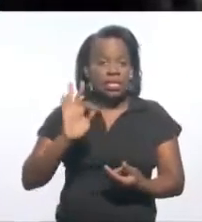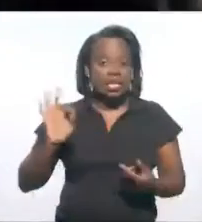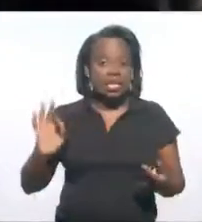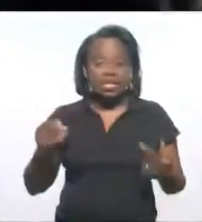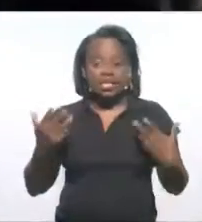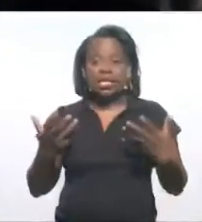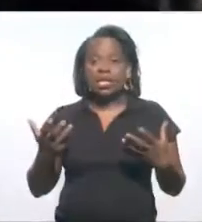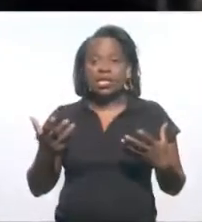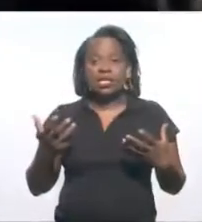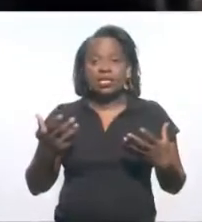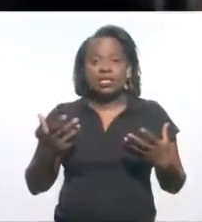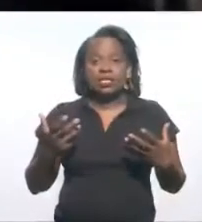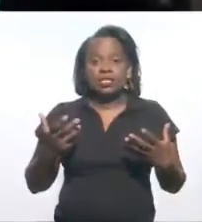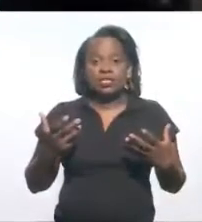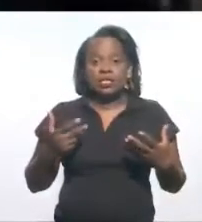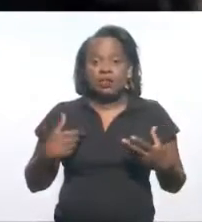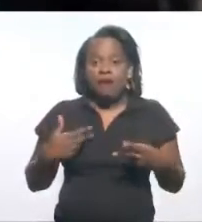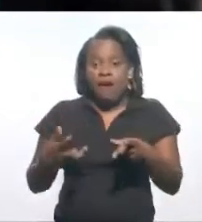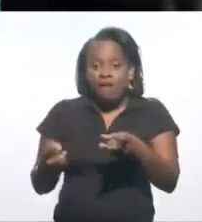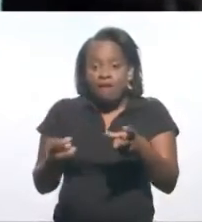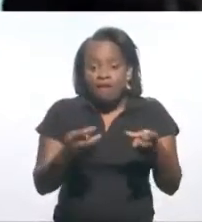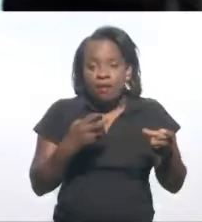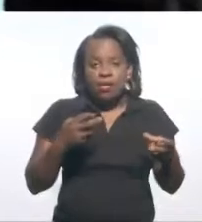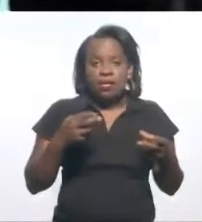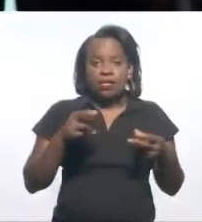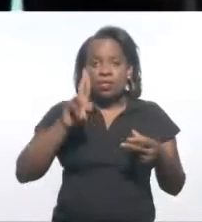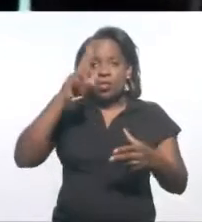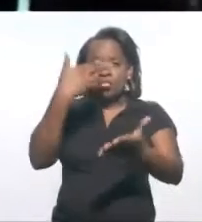apresentando nada que expropria